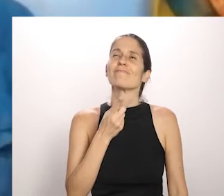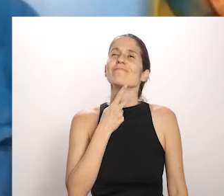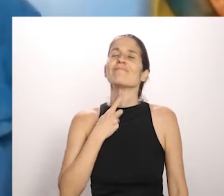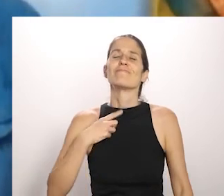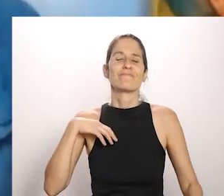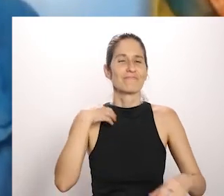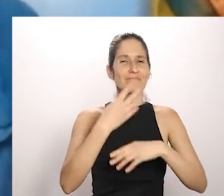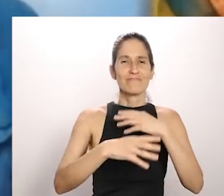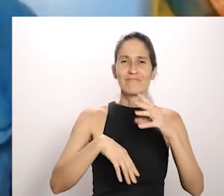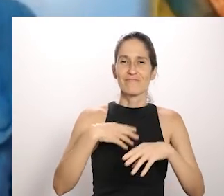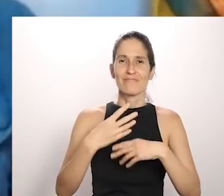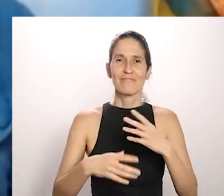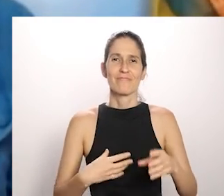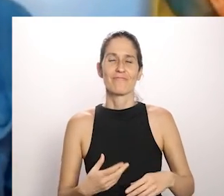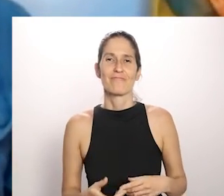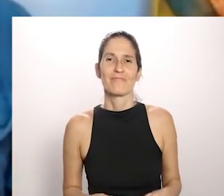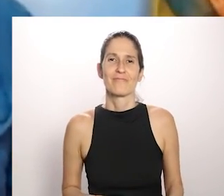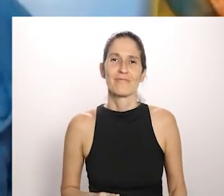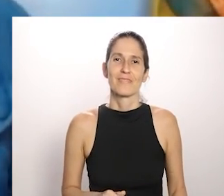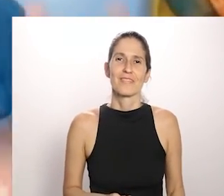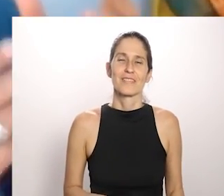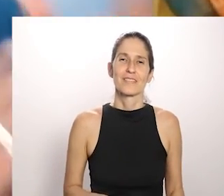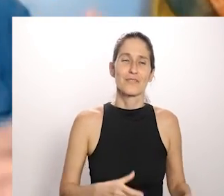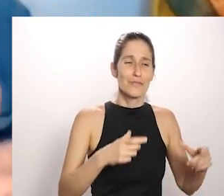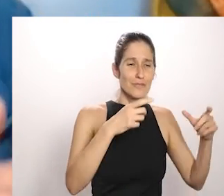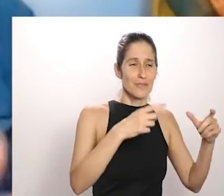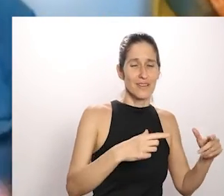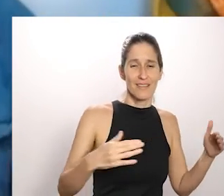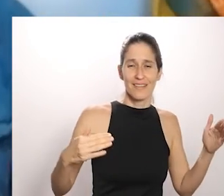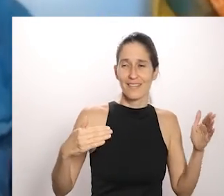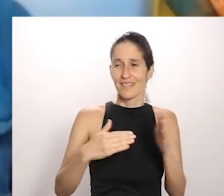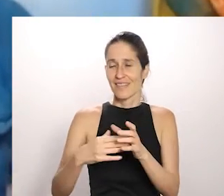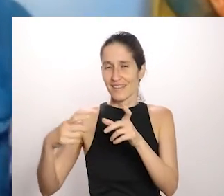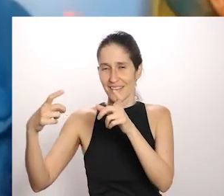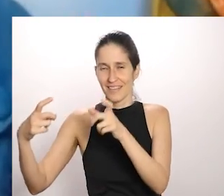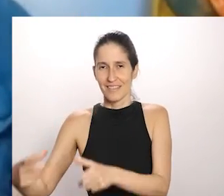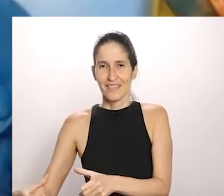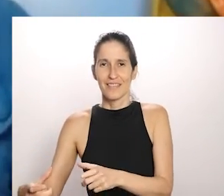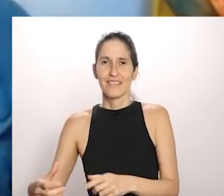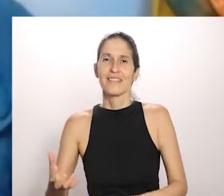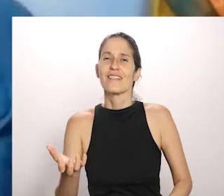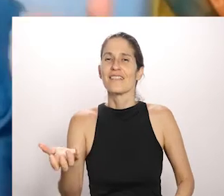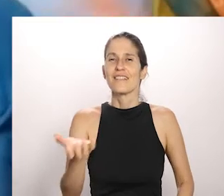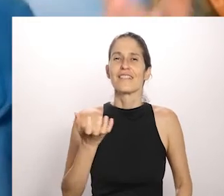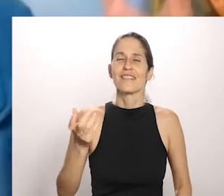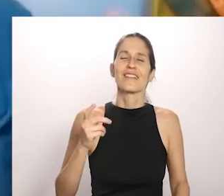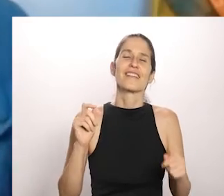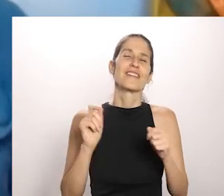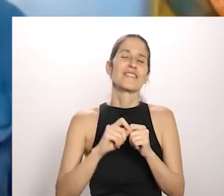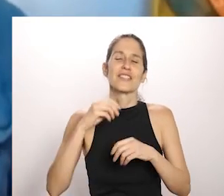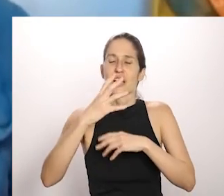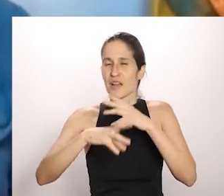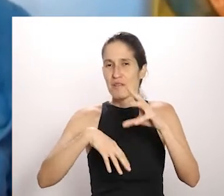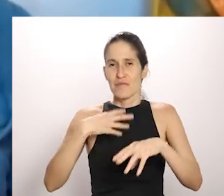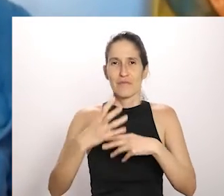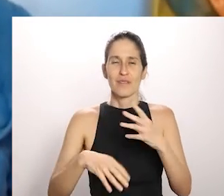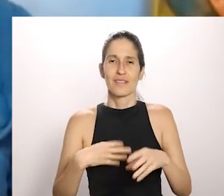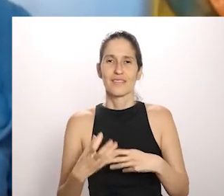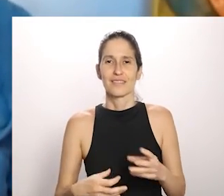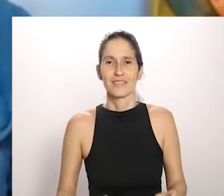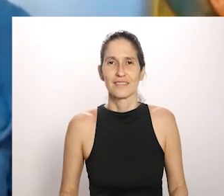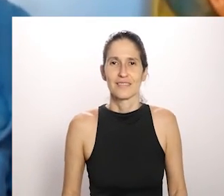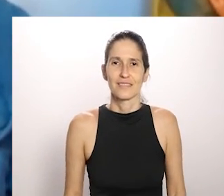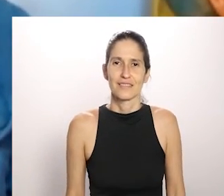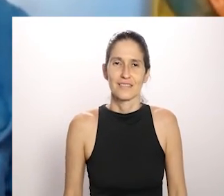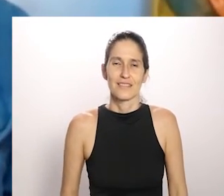fazer zoada De pontezinha charneca eu quero fazer